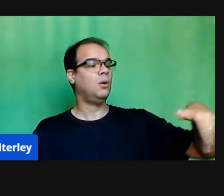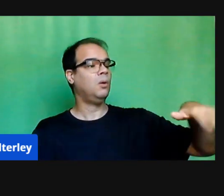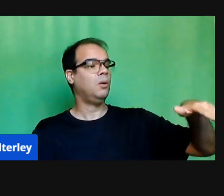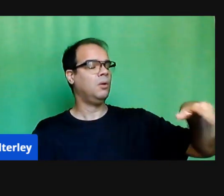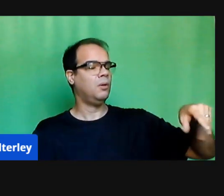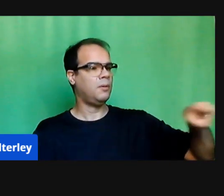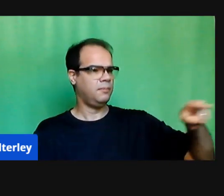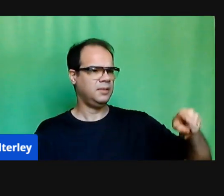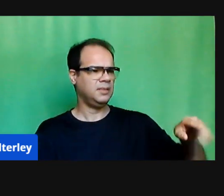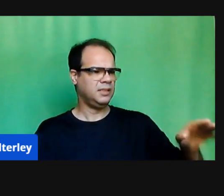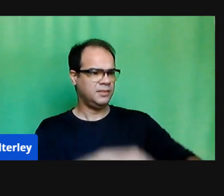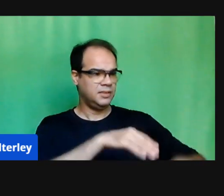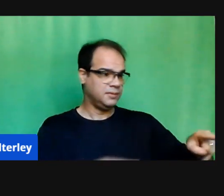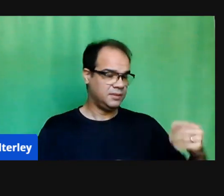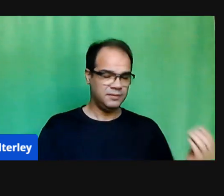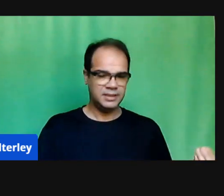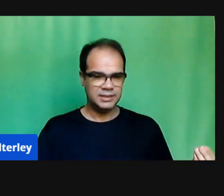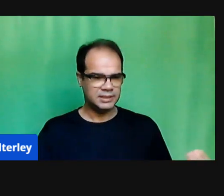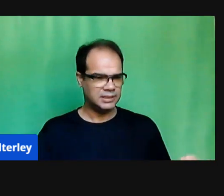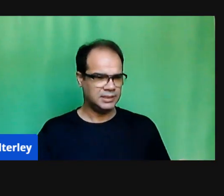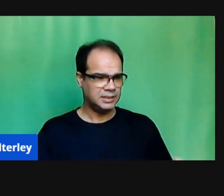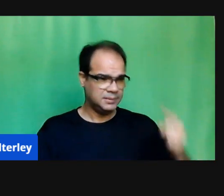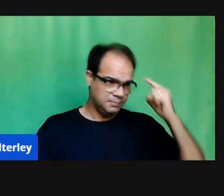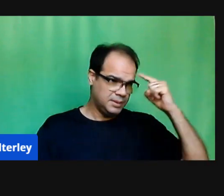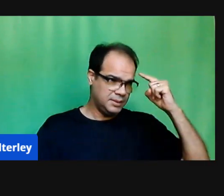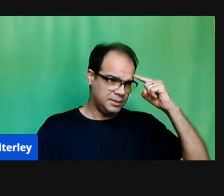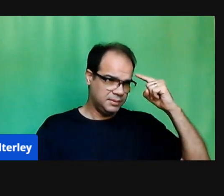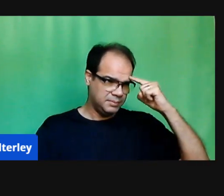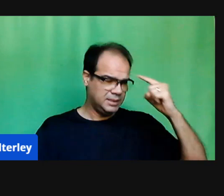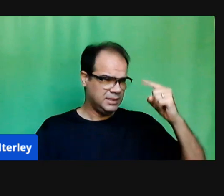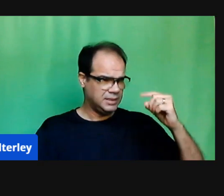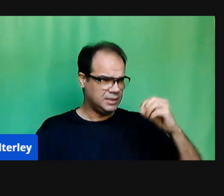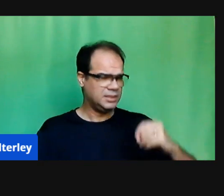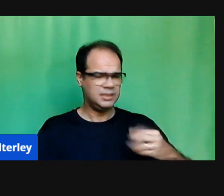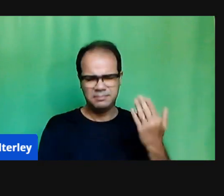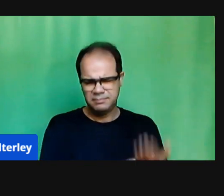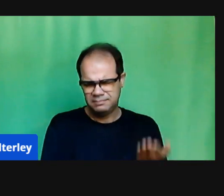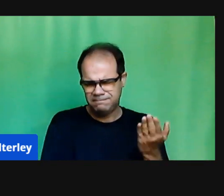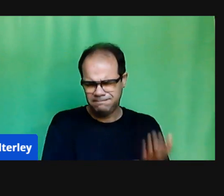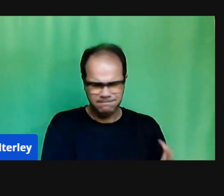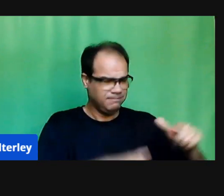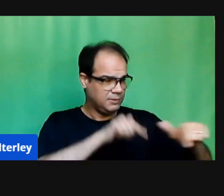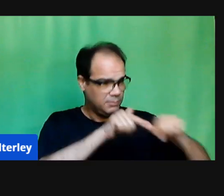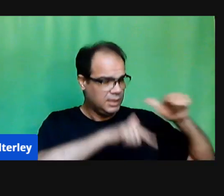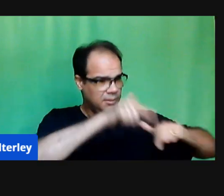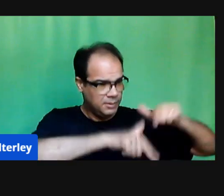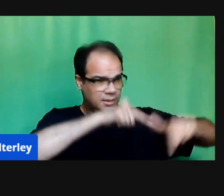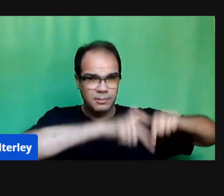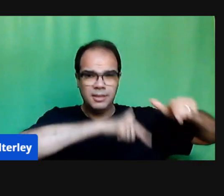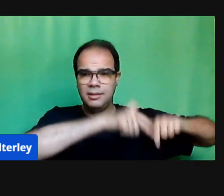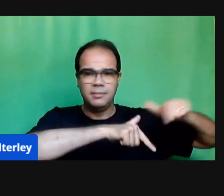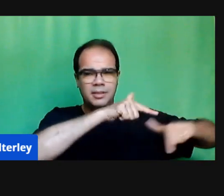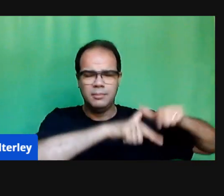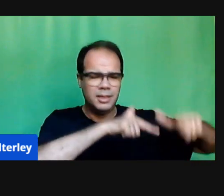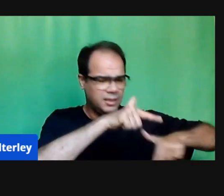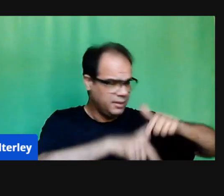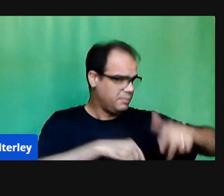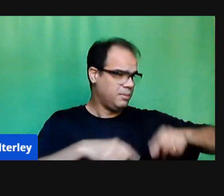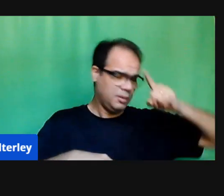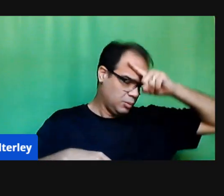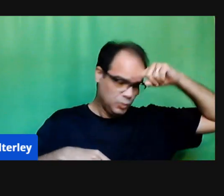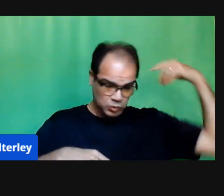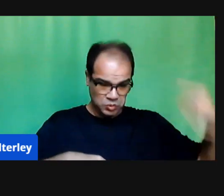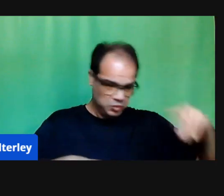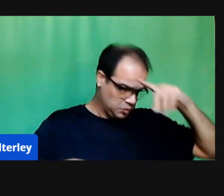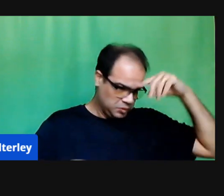tentando fazer o impossível, não podemos adoecer as nossas crianças ainda mais,